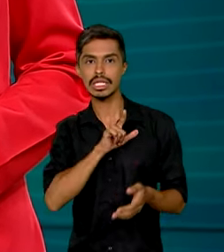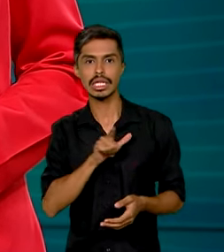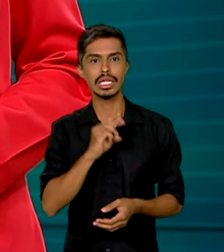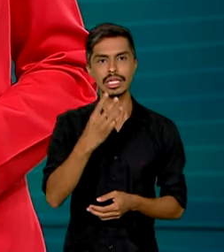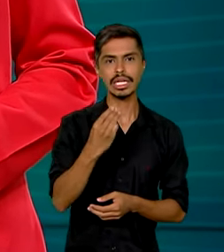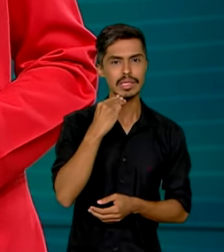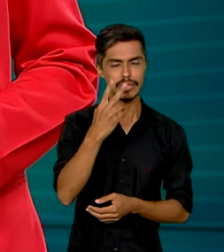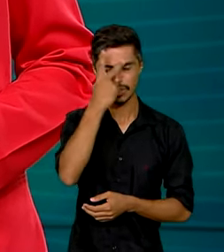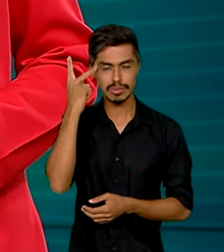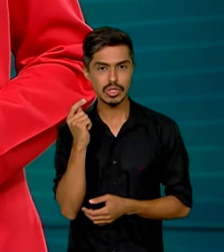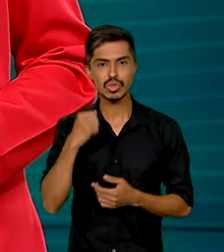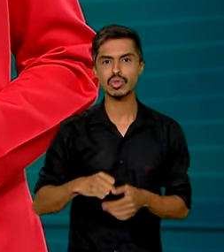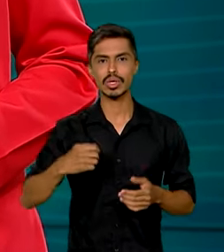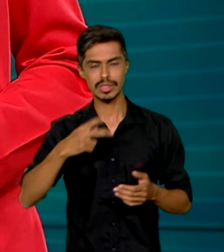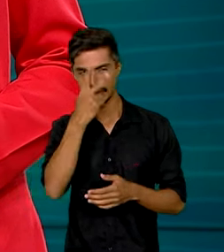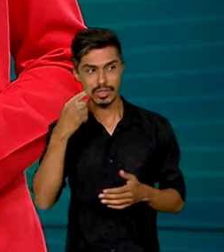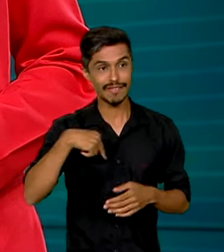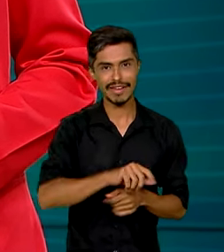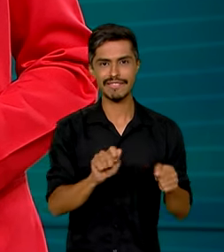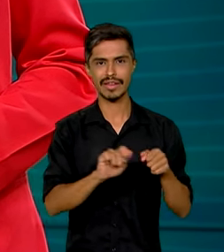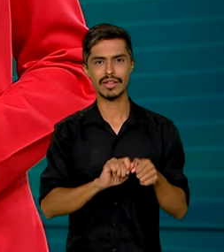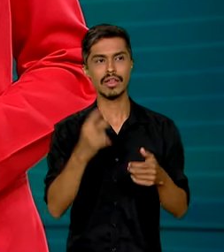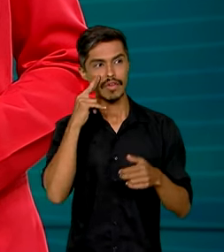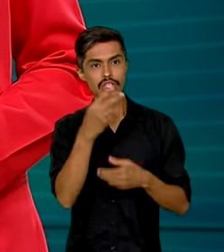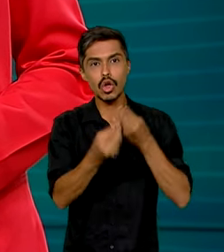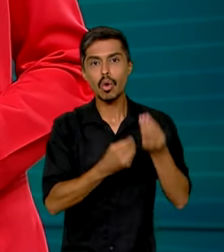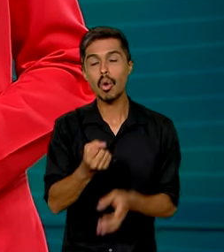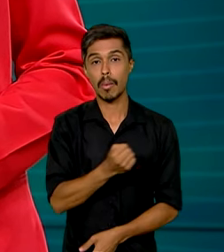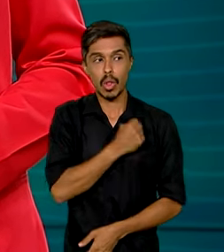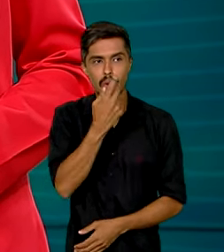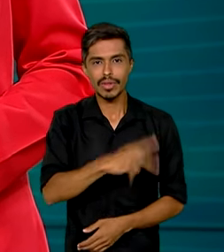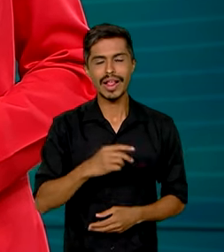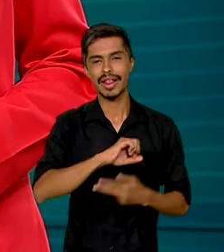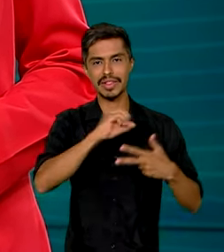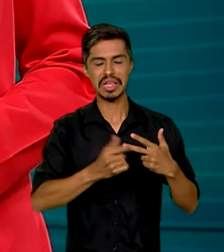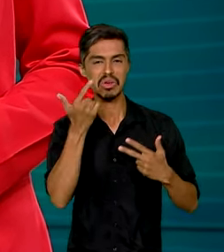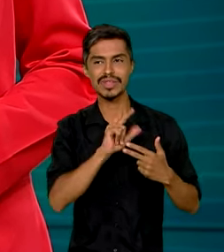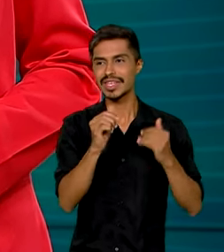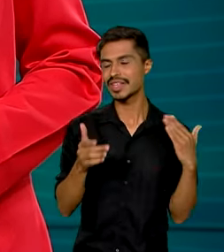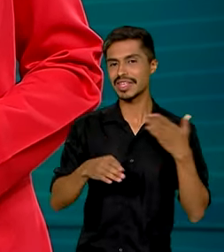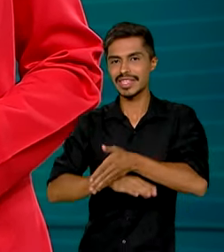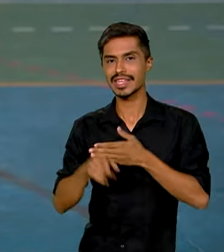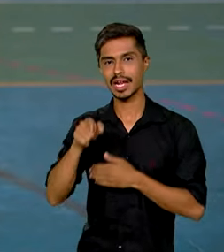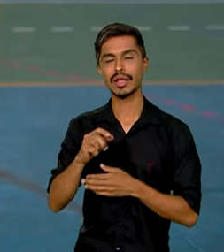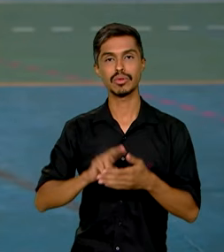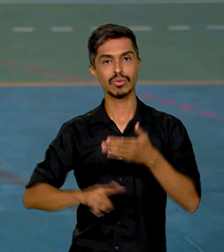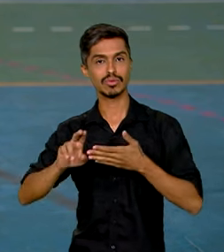e 900 mil pessoas. Veja agora como as notas do Enem podem garantir o acesso ao ensino superior.